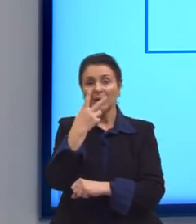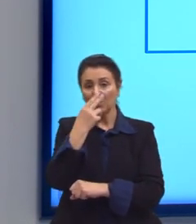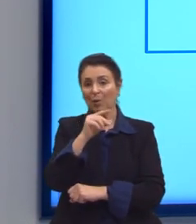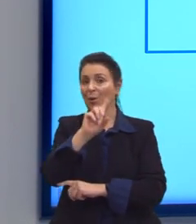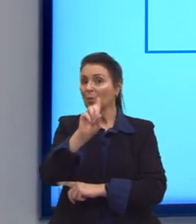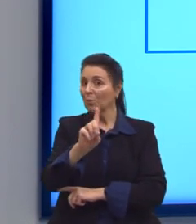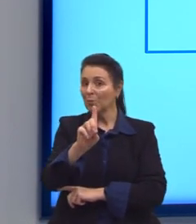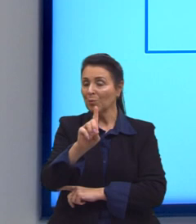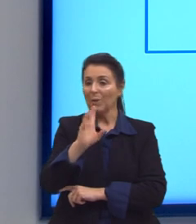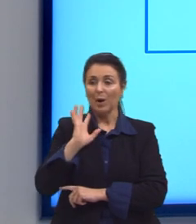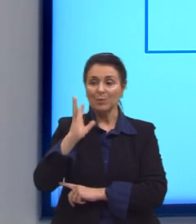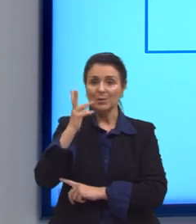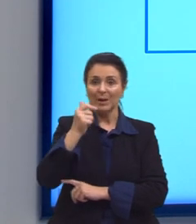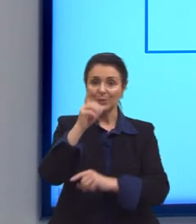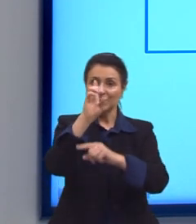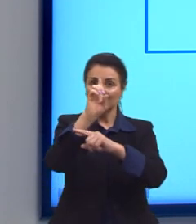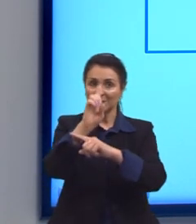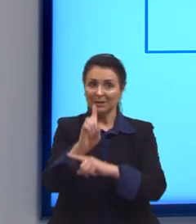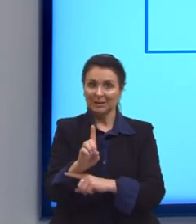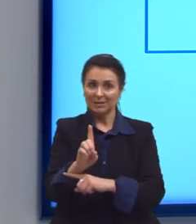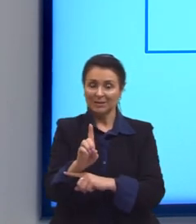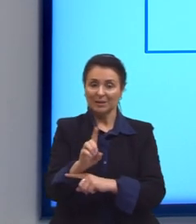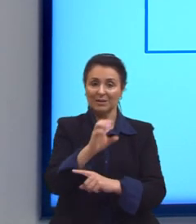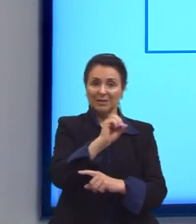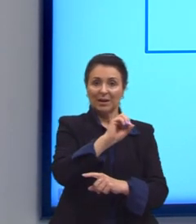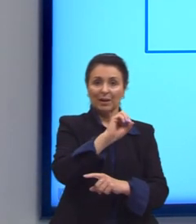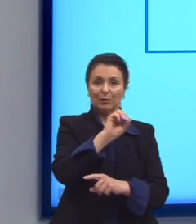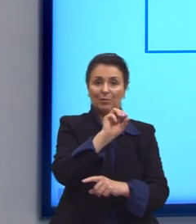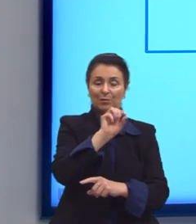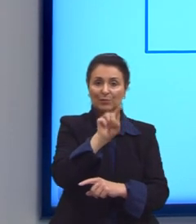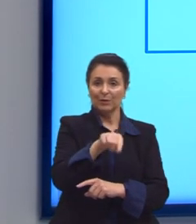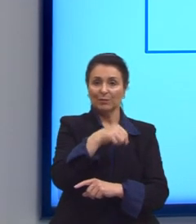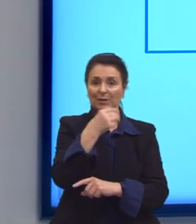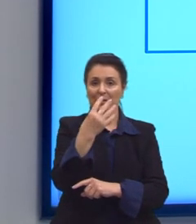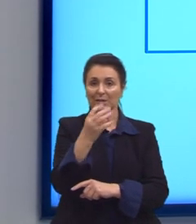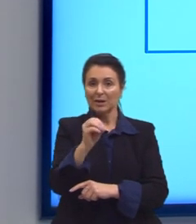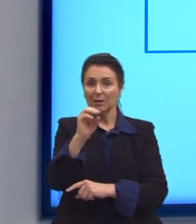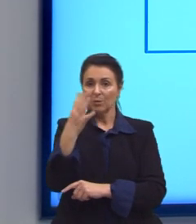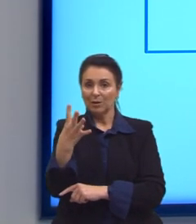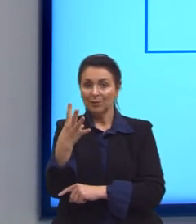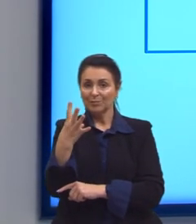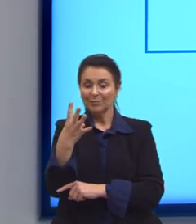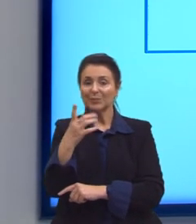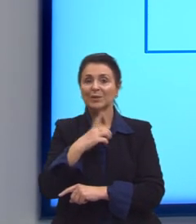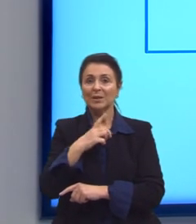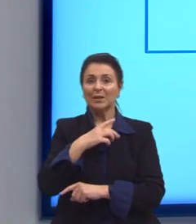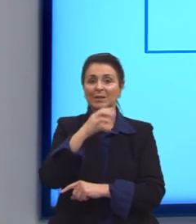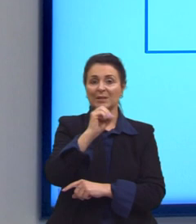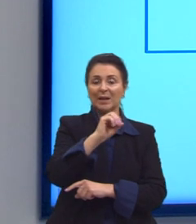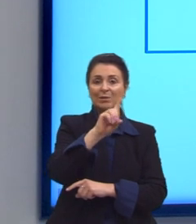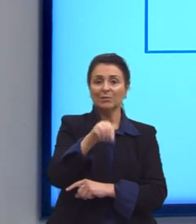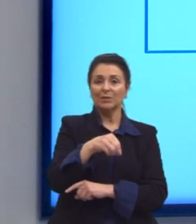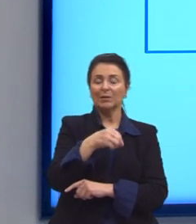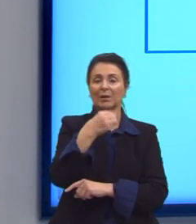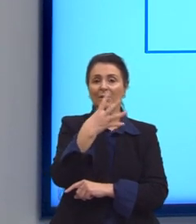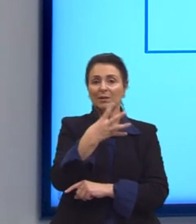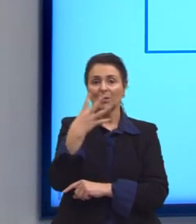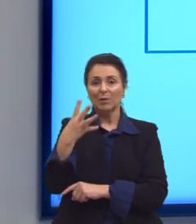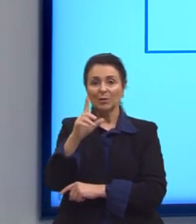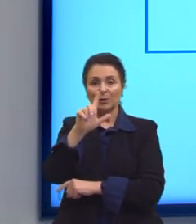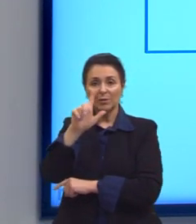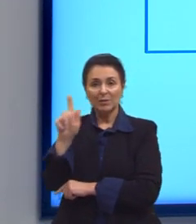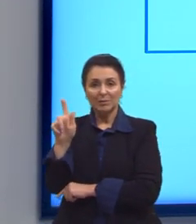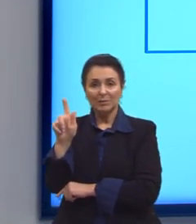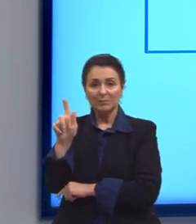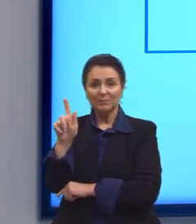os dados da densidade. Então, em 0,04 ml de ácido eu vou ter 0,044 gramas de